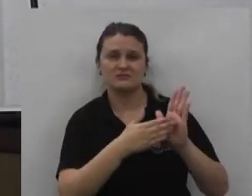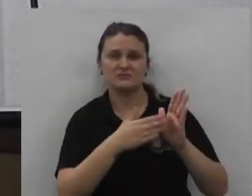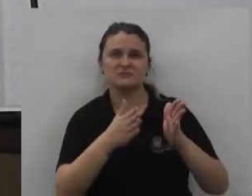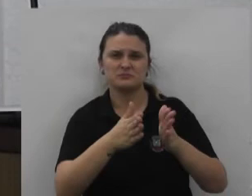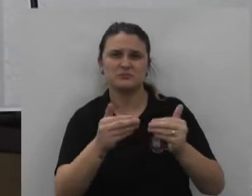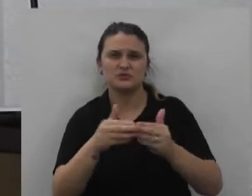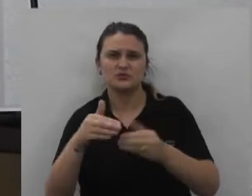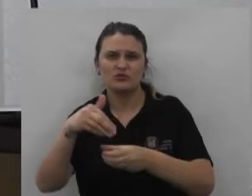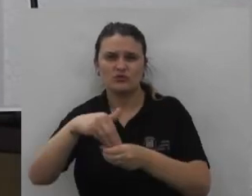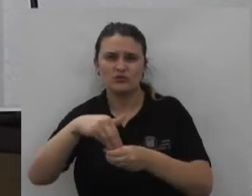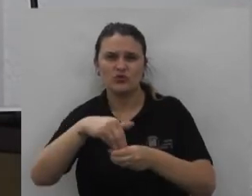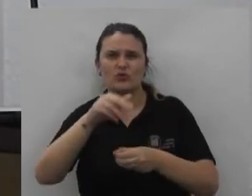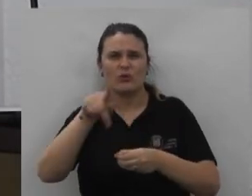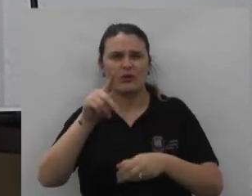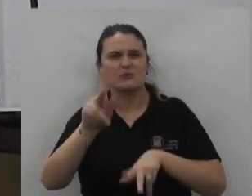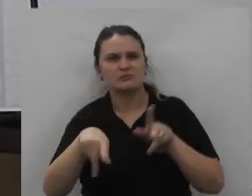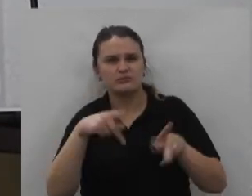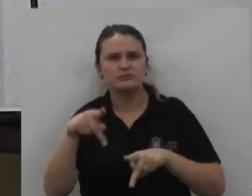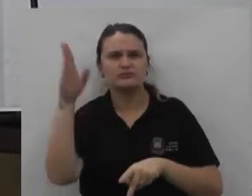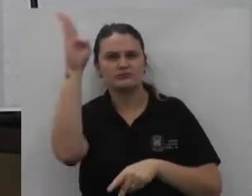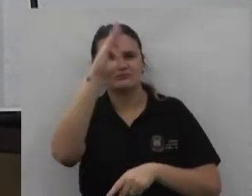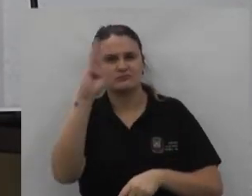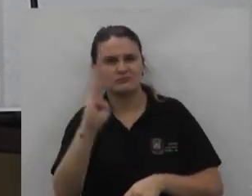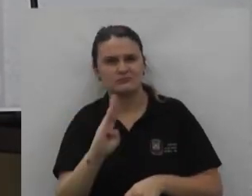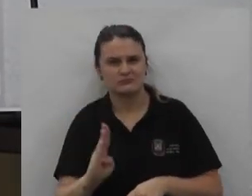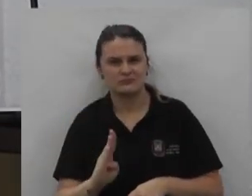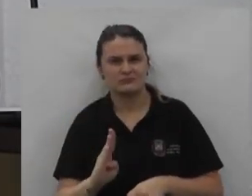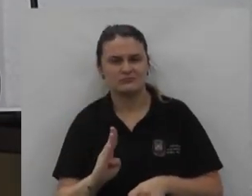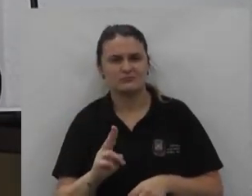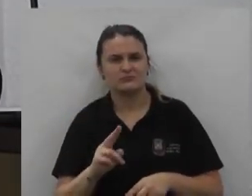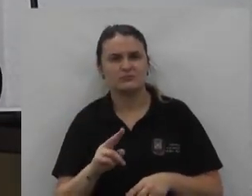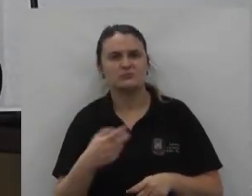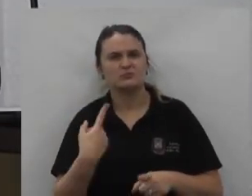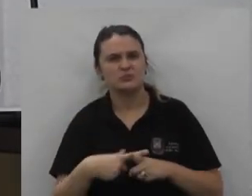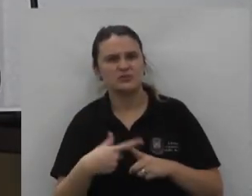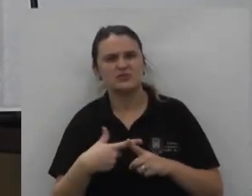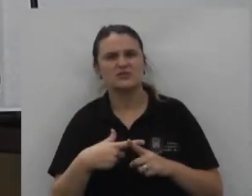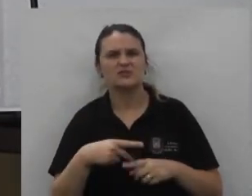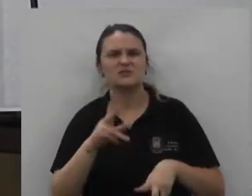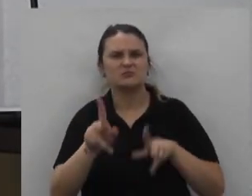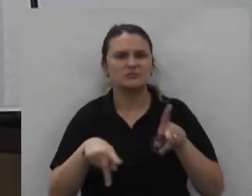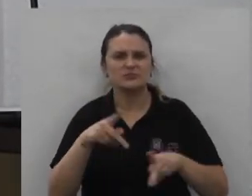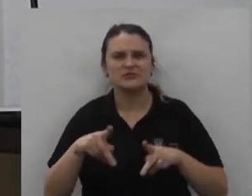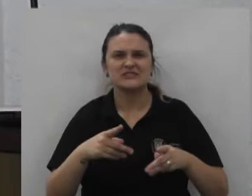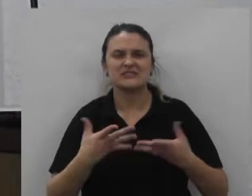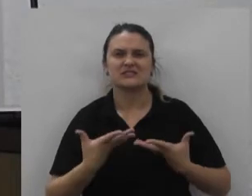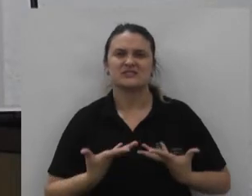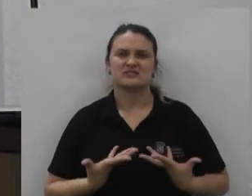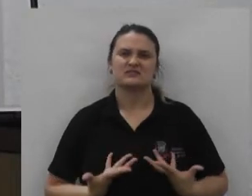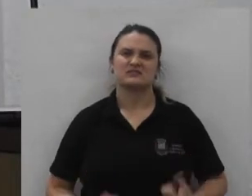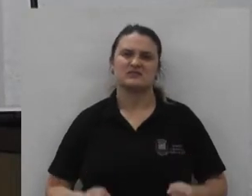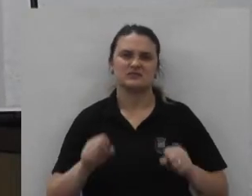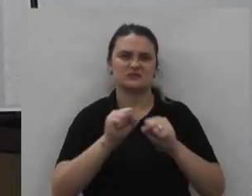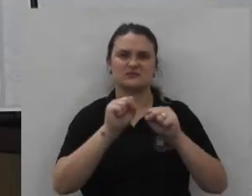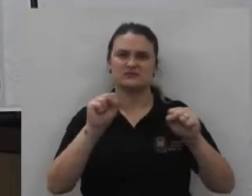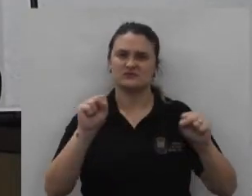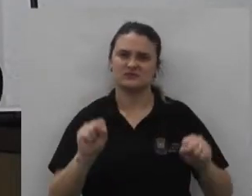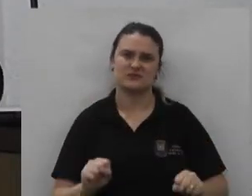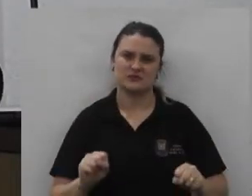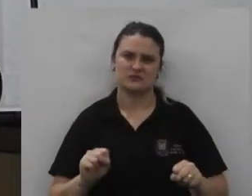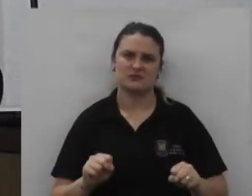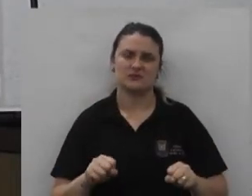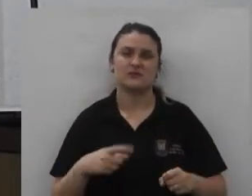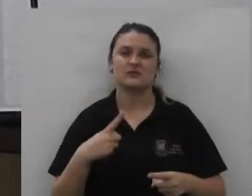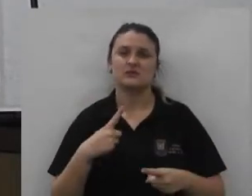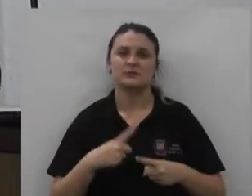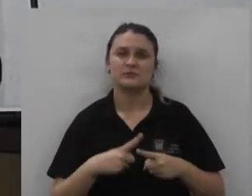campanha foi o povo brasileiro por estar cheio do sistema e